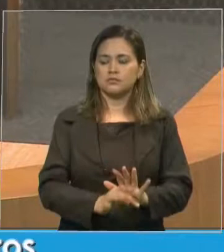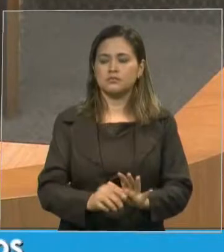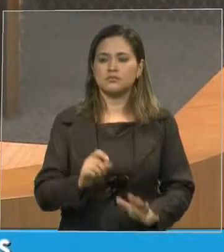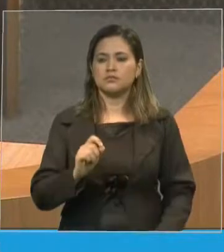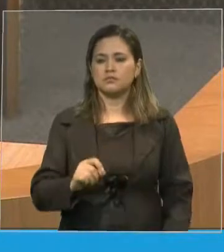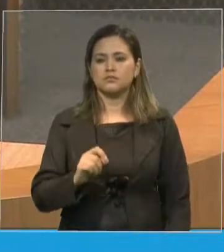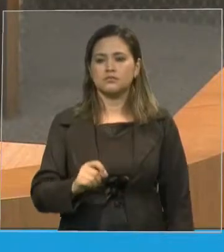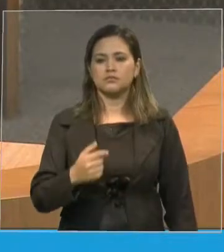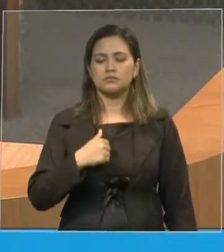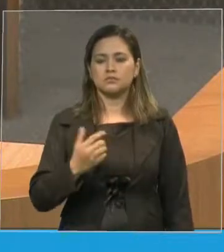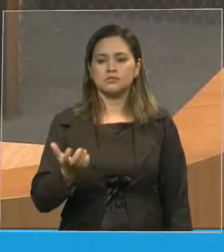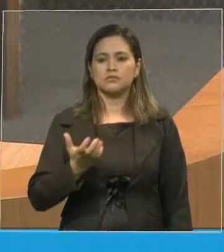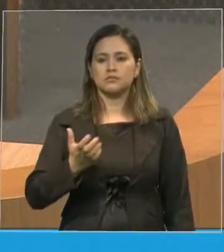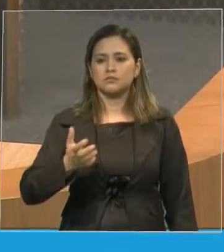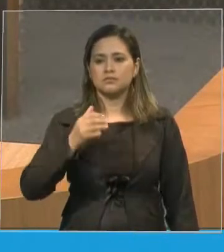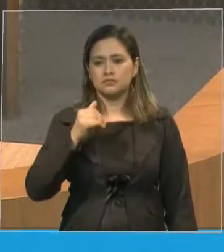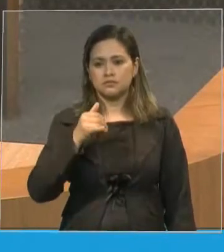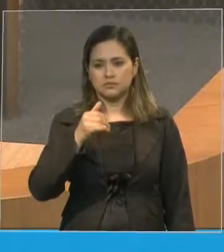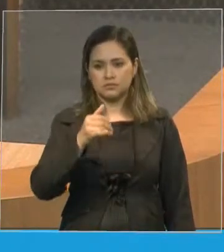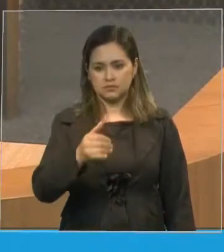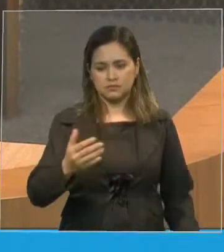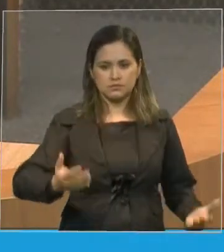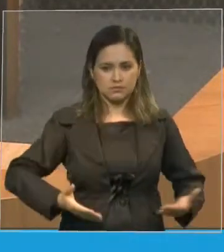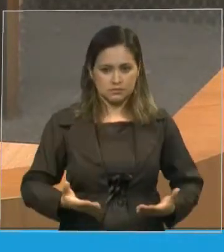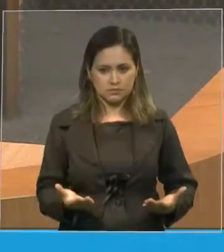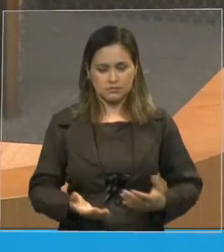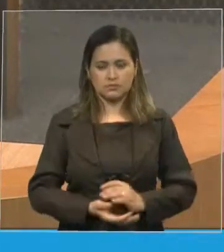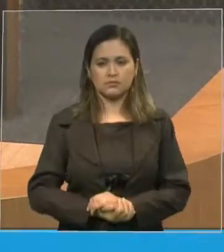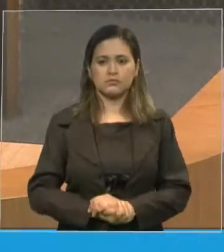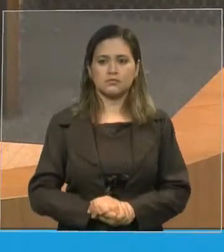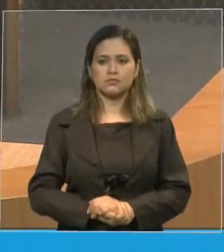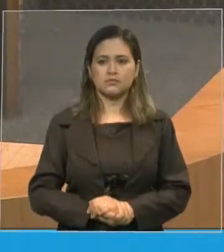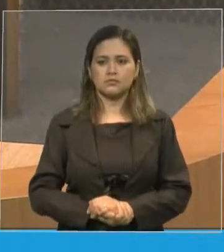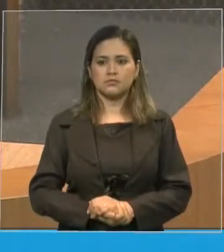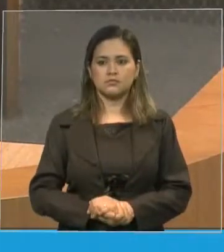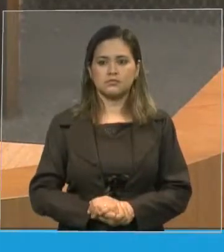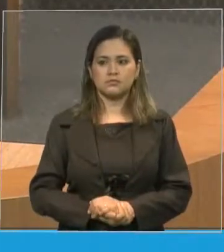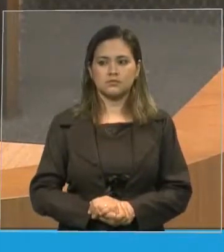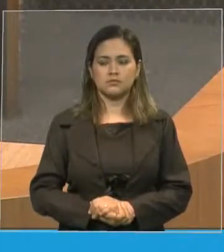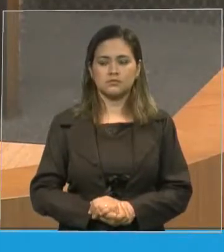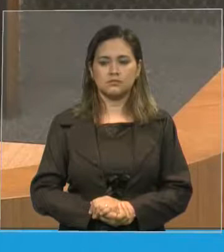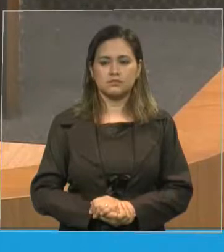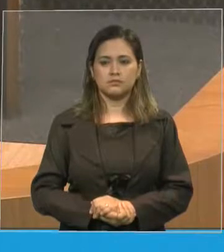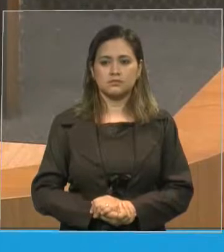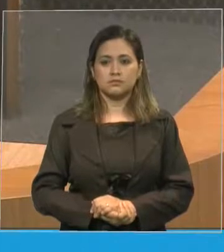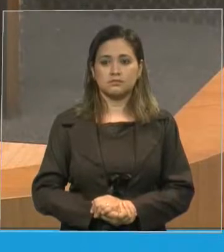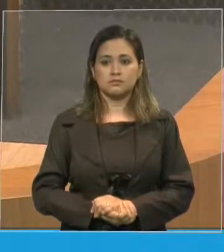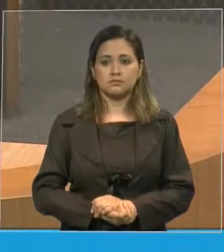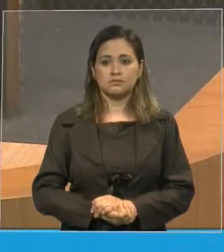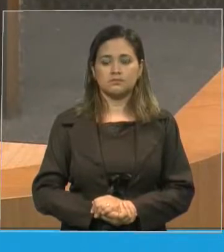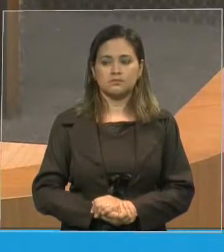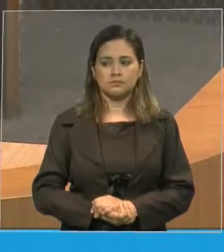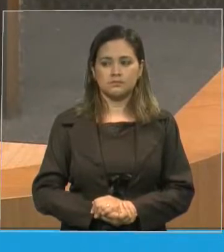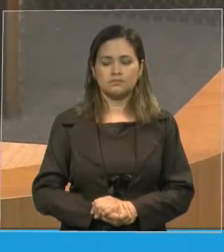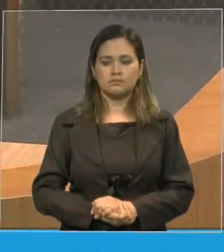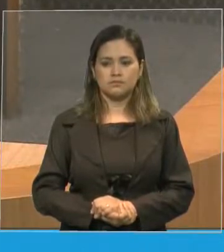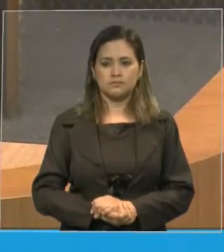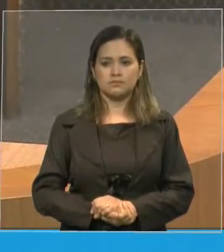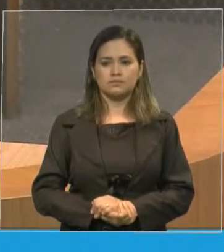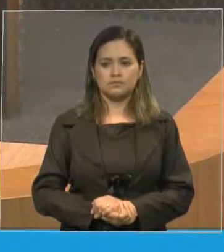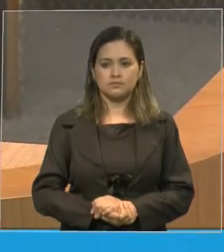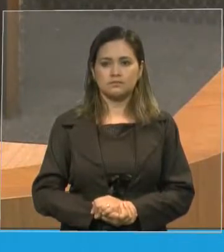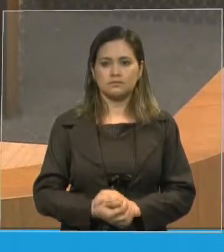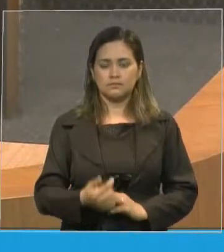nesse instante. Me sentir brasileiro, como